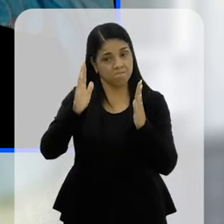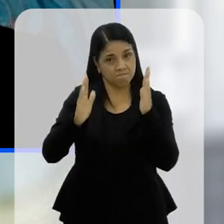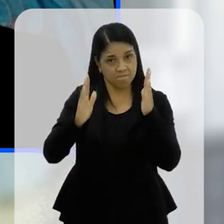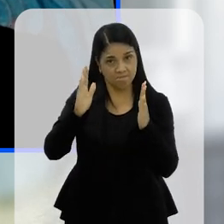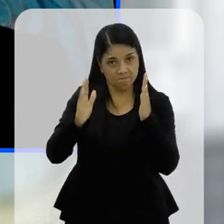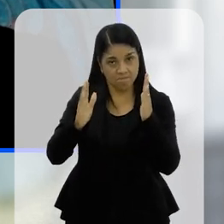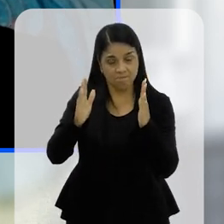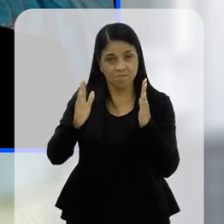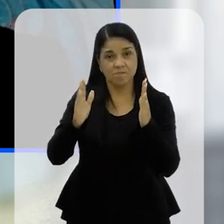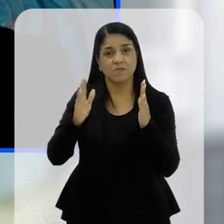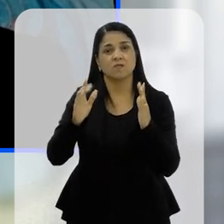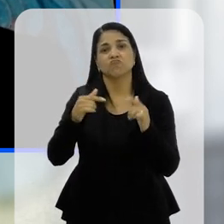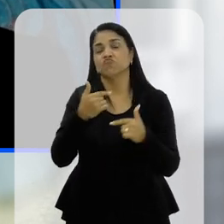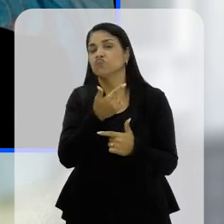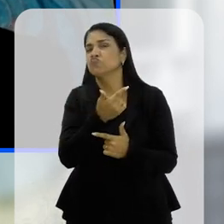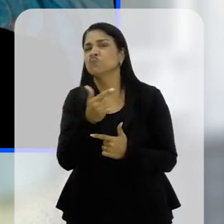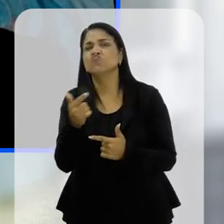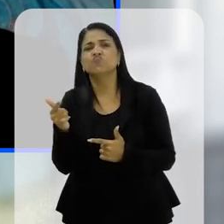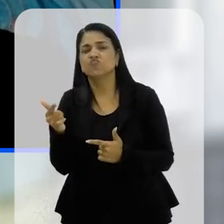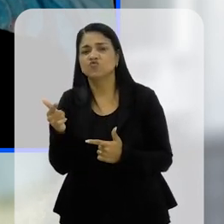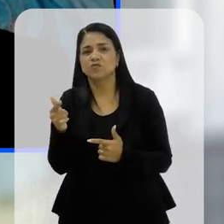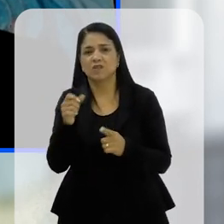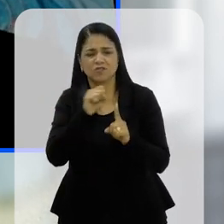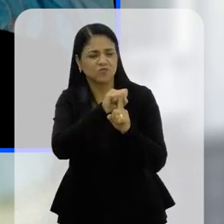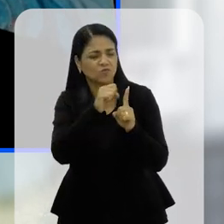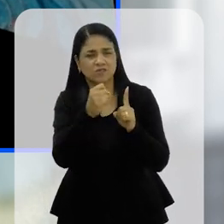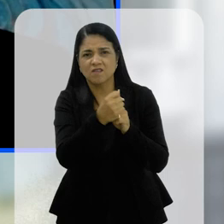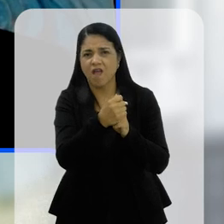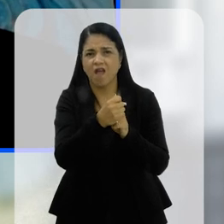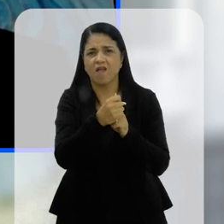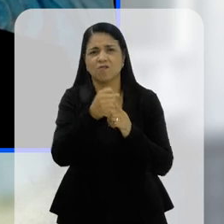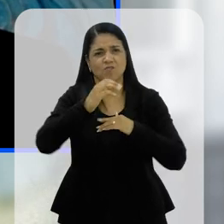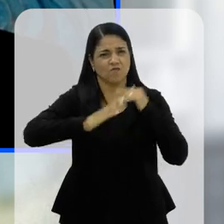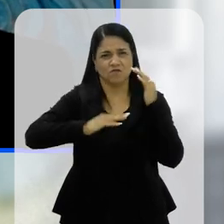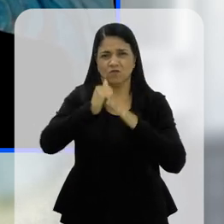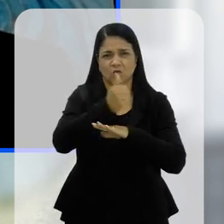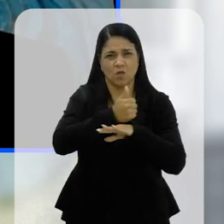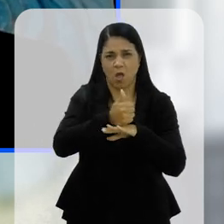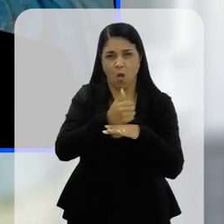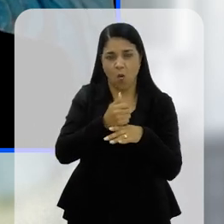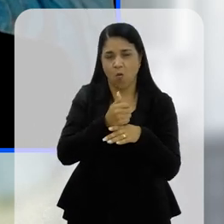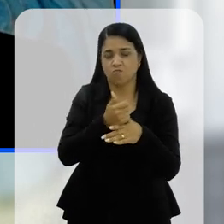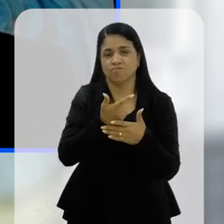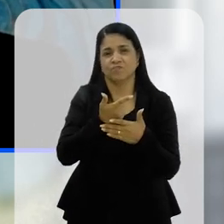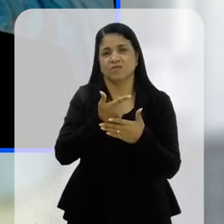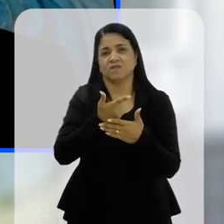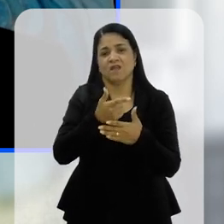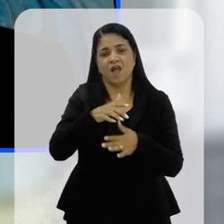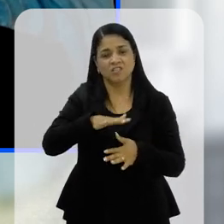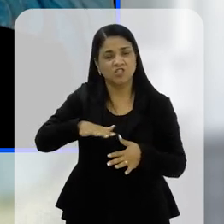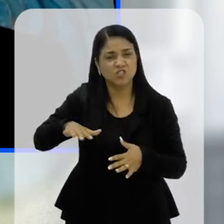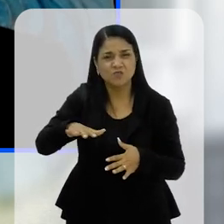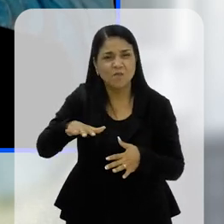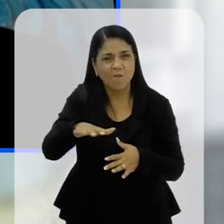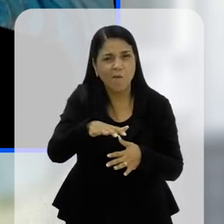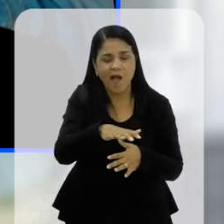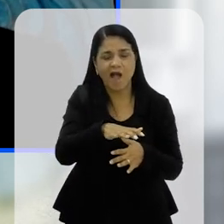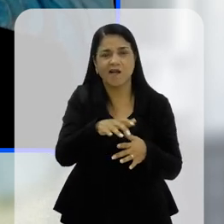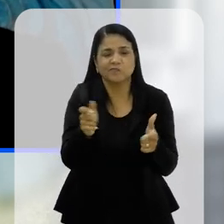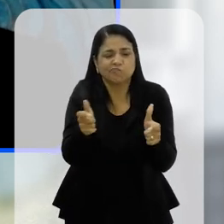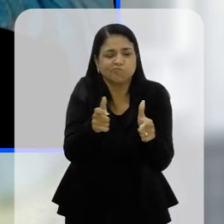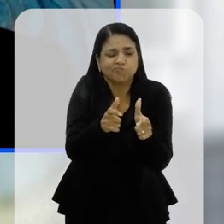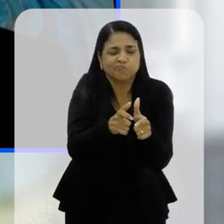Porque naquela época não se tinha as redes sociais, que tem hoje, os